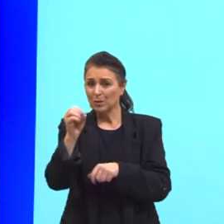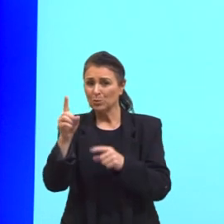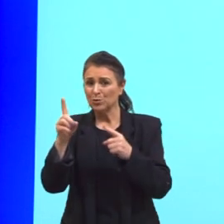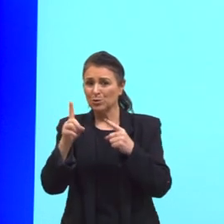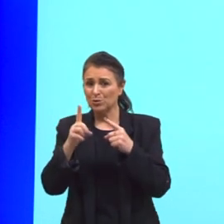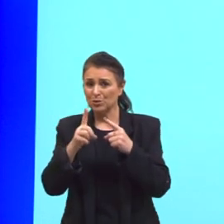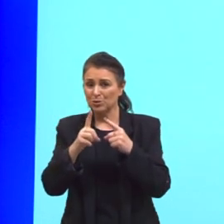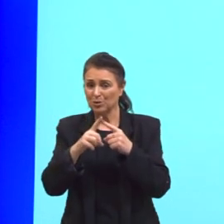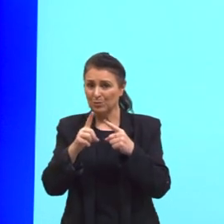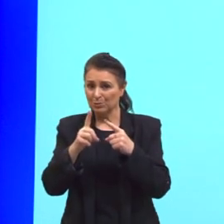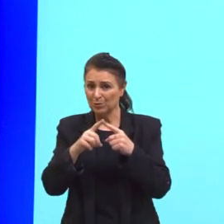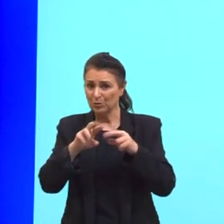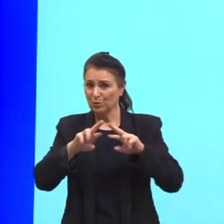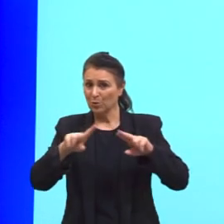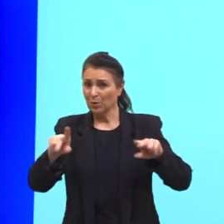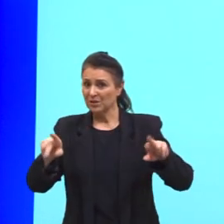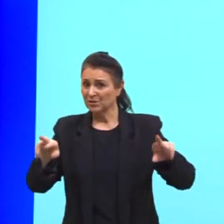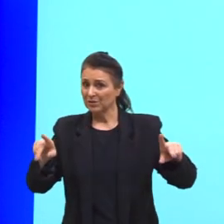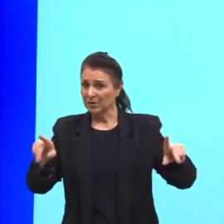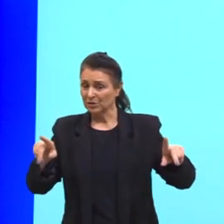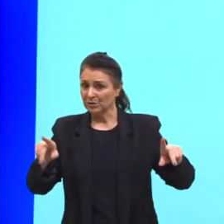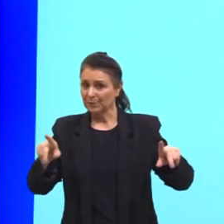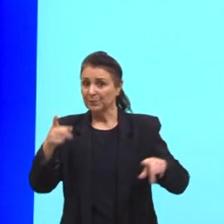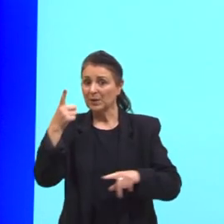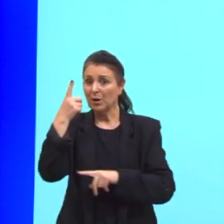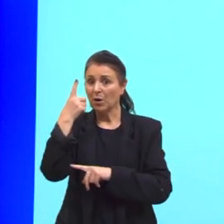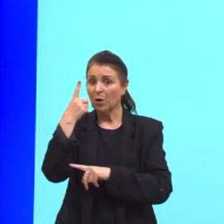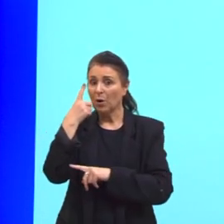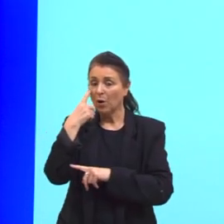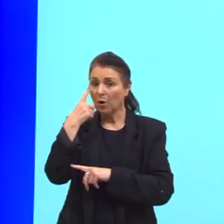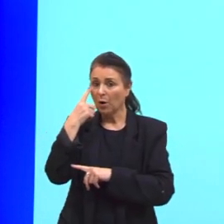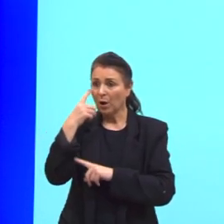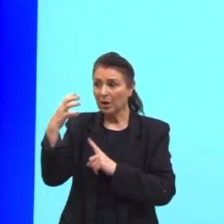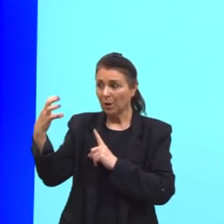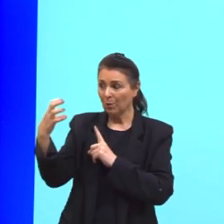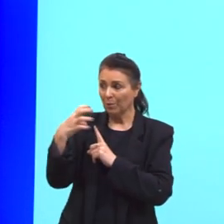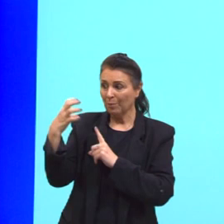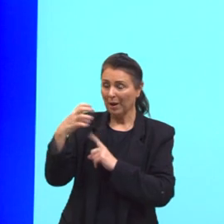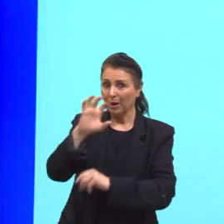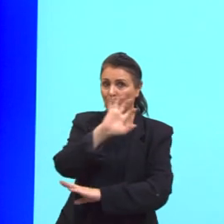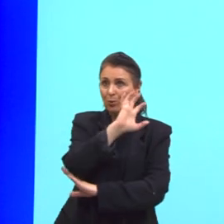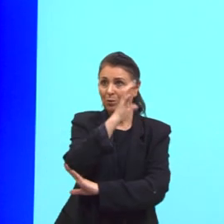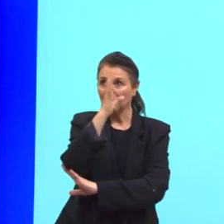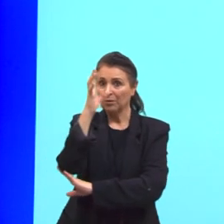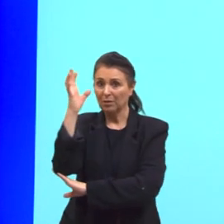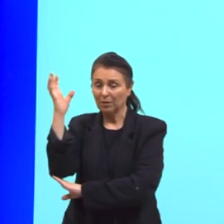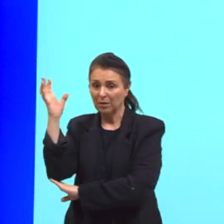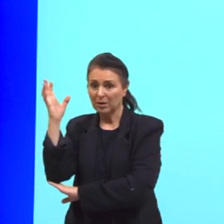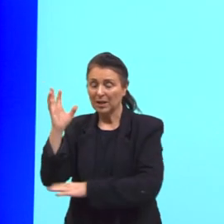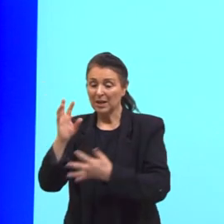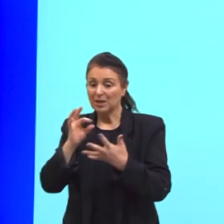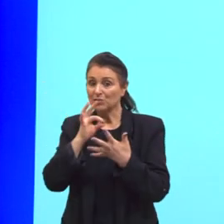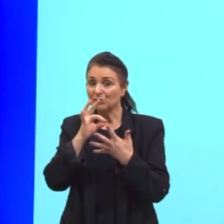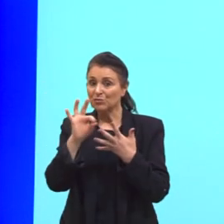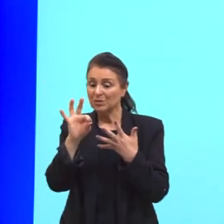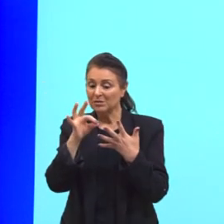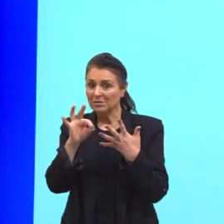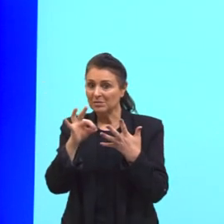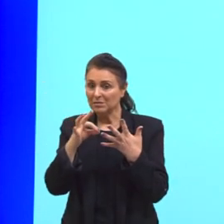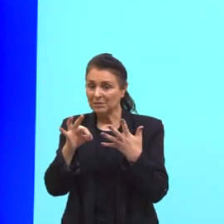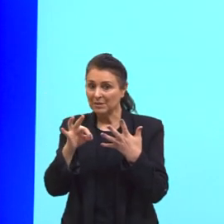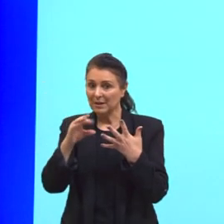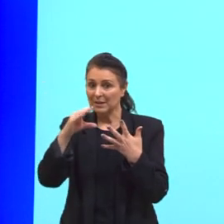sendo que, do ponto de vista de impacto ambiental, destacam-se o